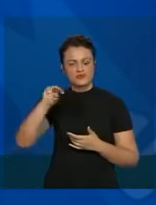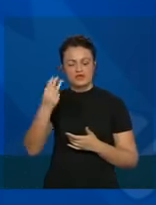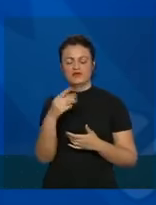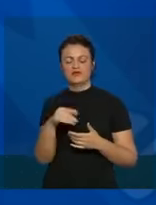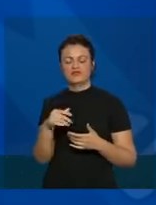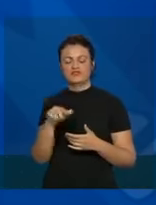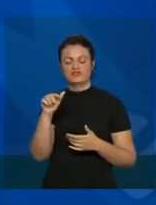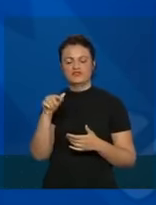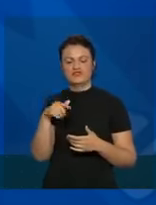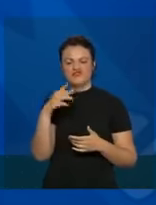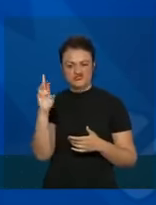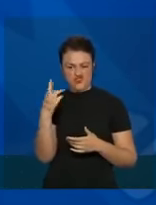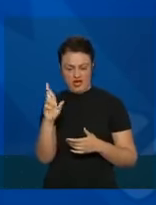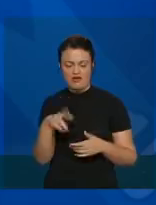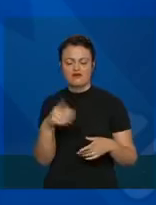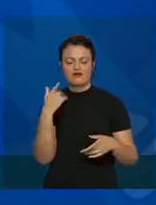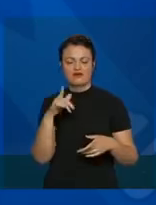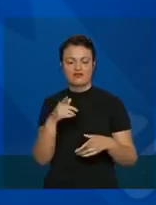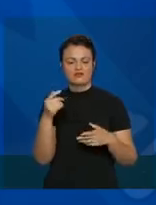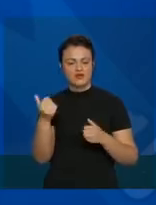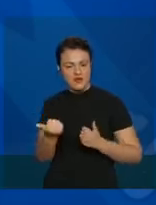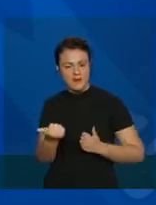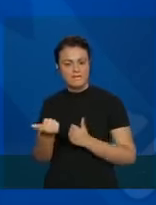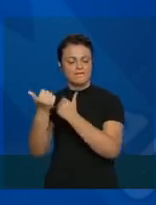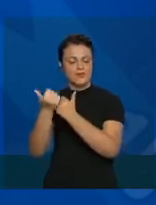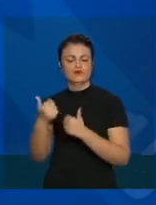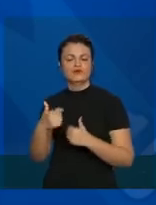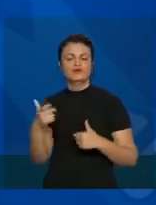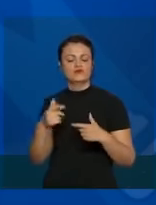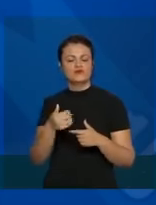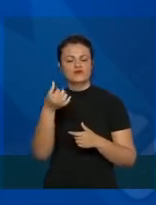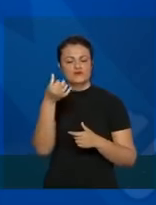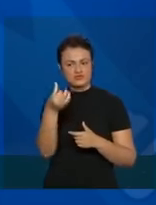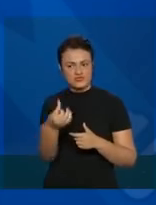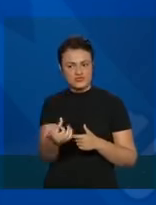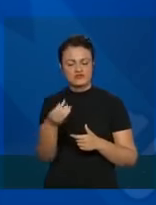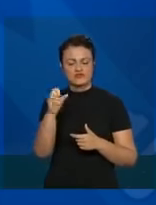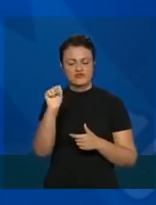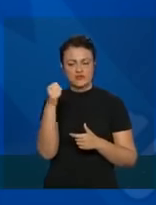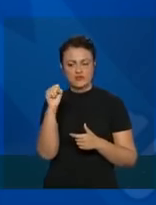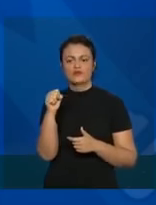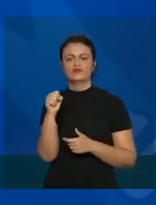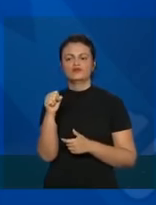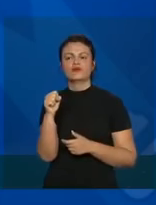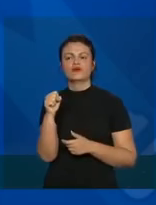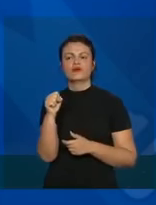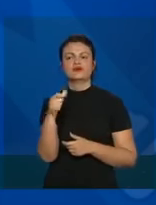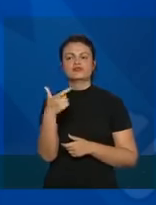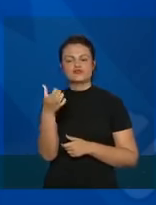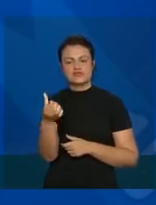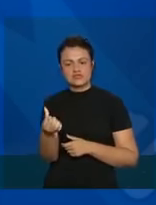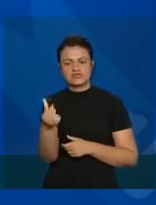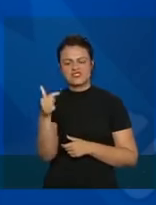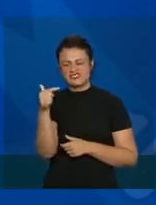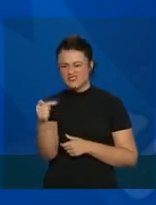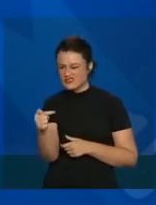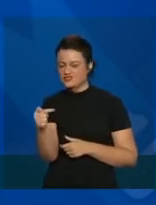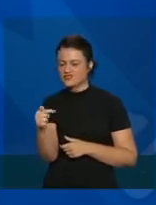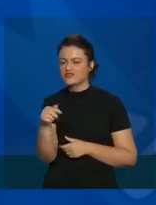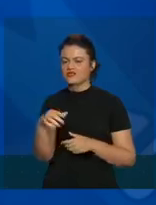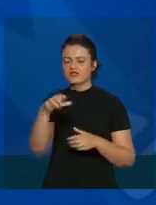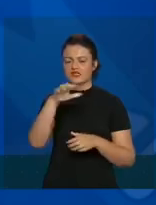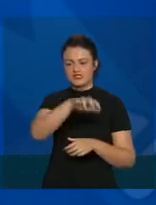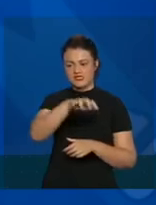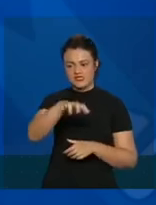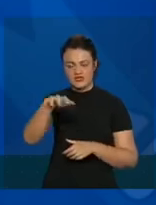mil reais para o reforço dos 68, 67 Centros